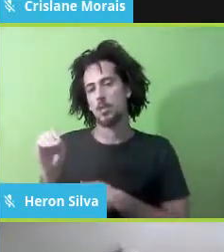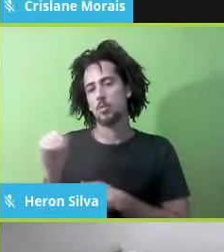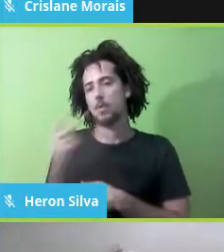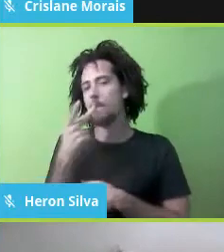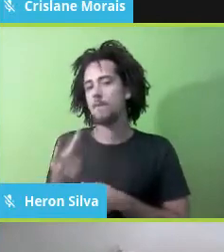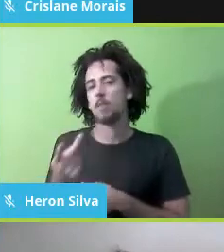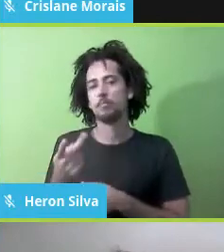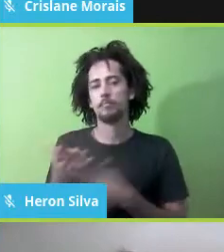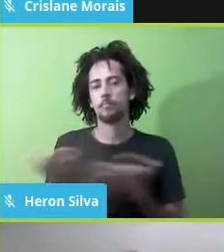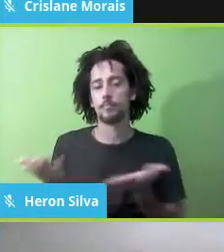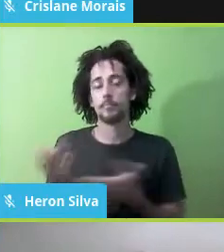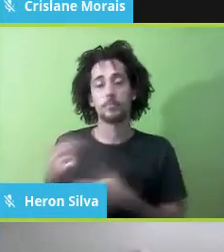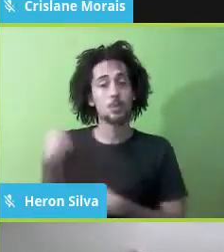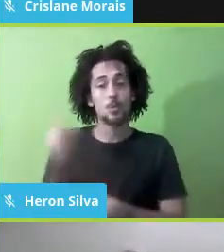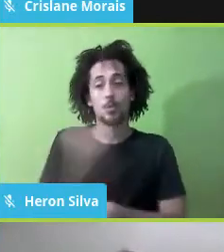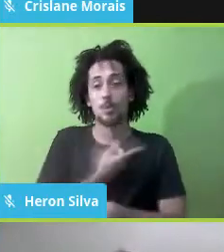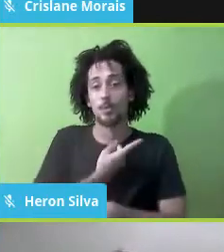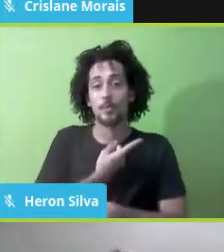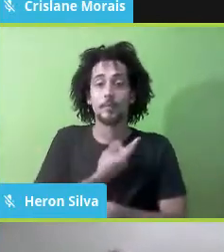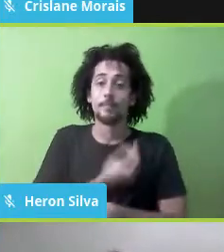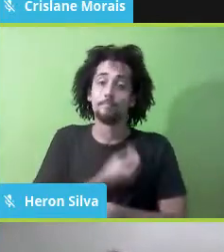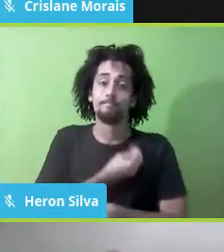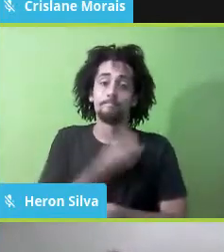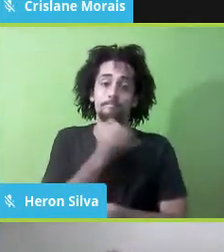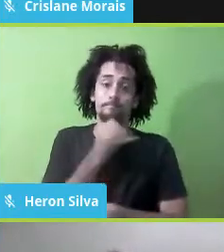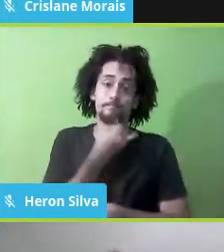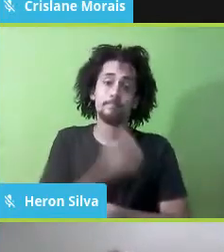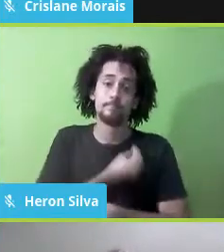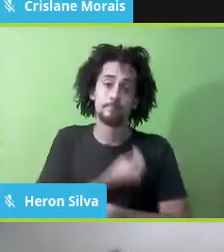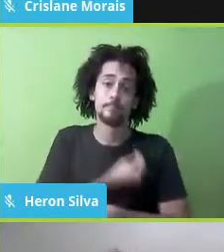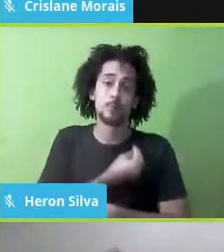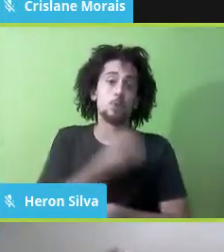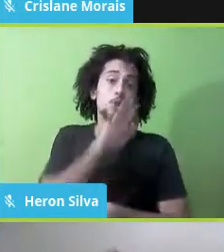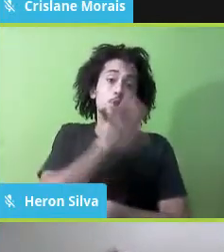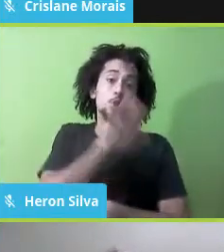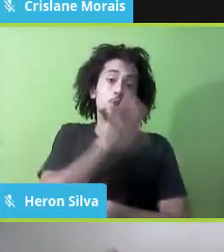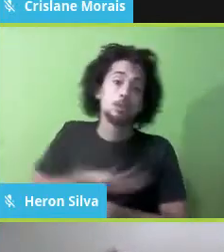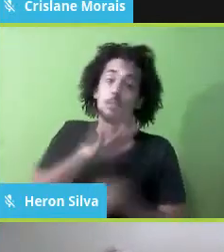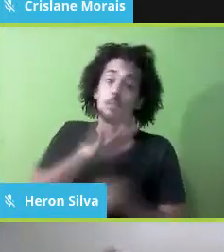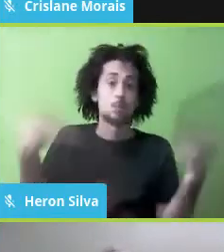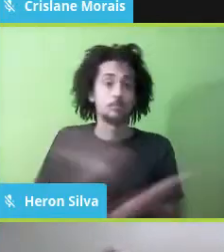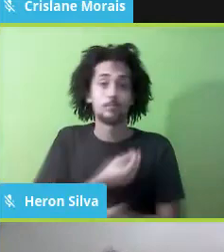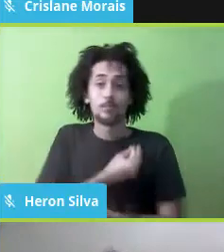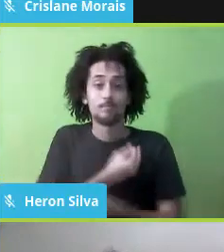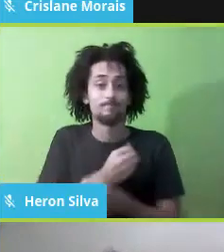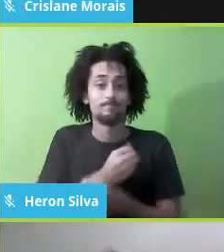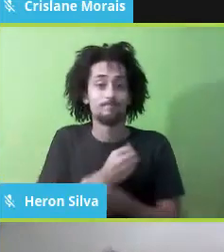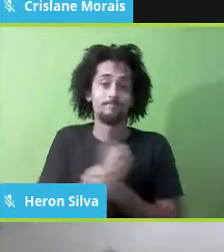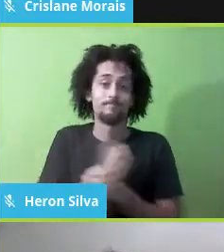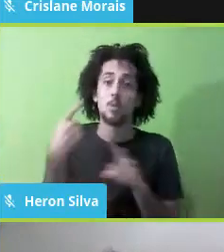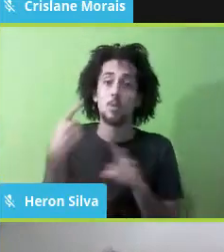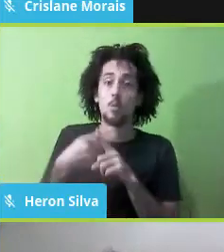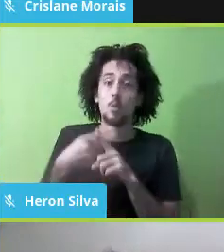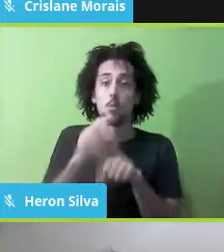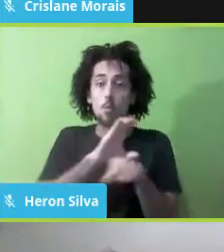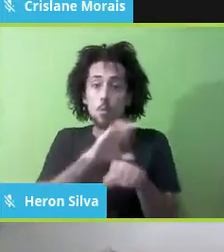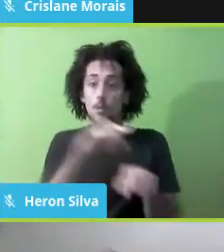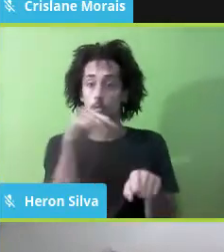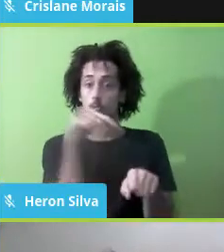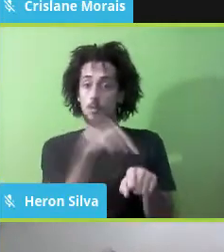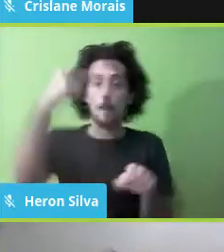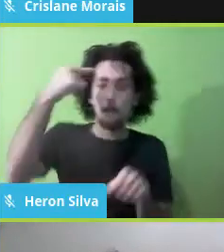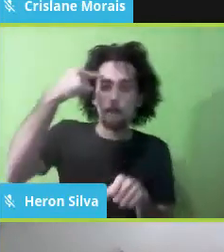situação, em termos jurídicos, sabe? De uma maneira geral, de uma maneira geral, porque essa Constituição que foi pensada